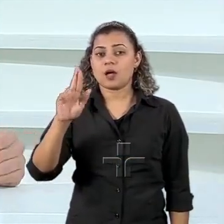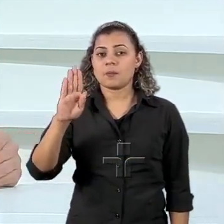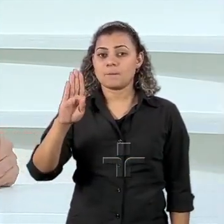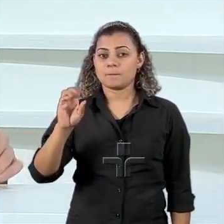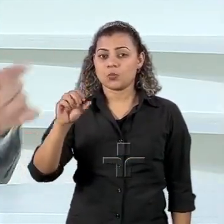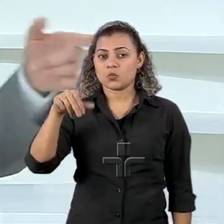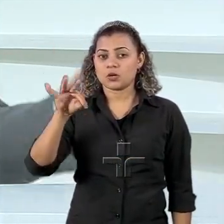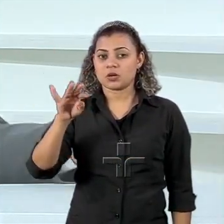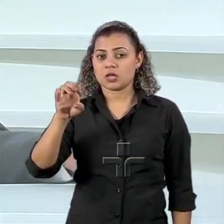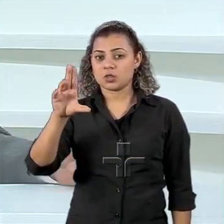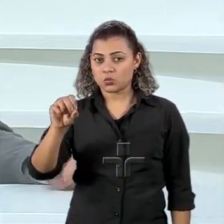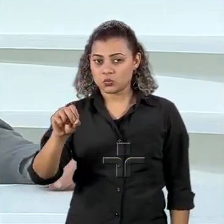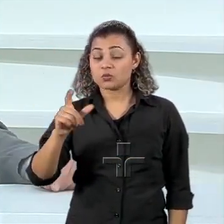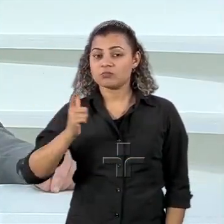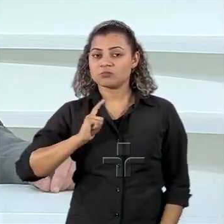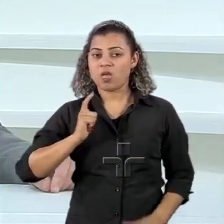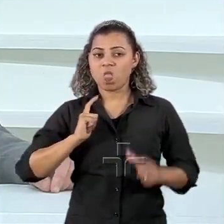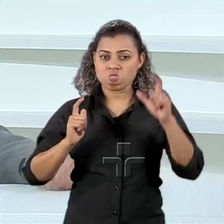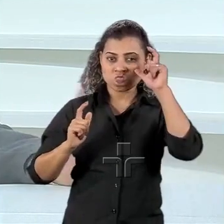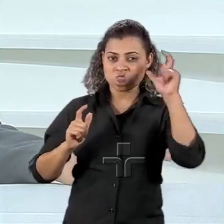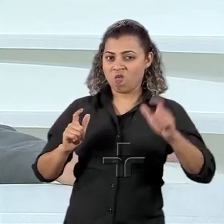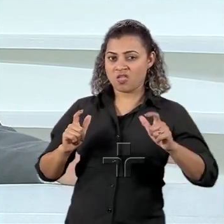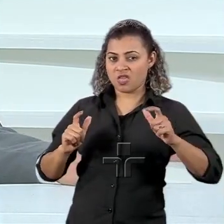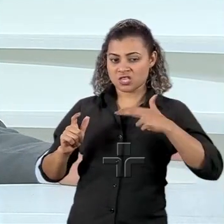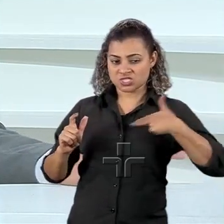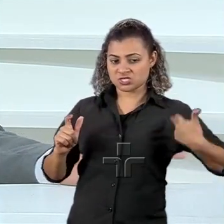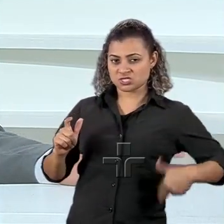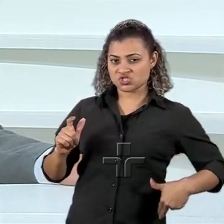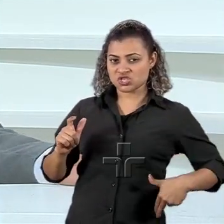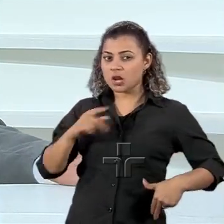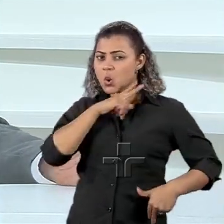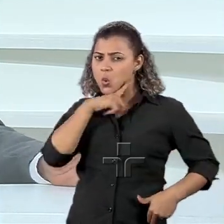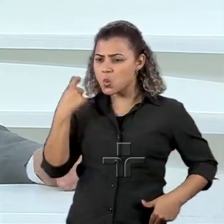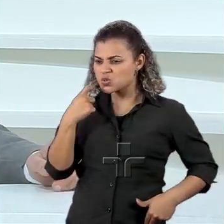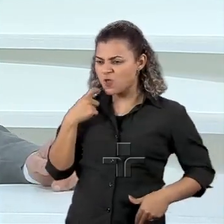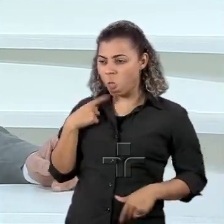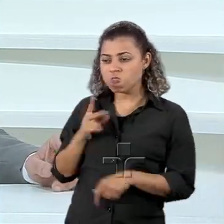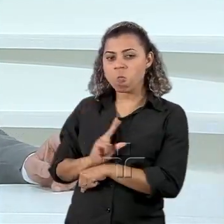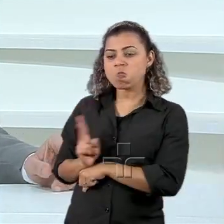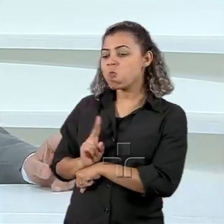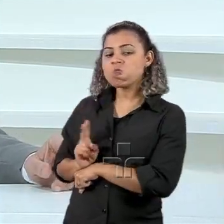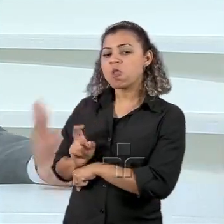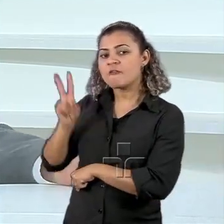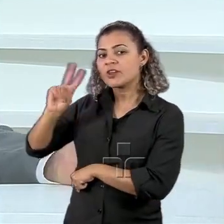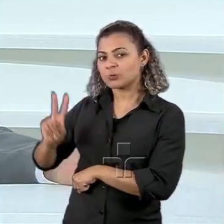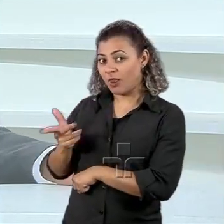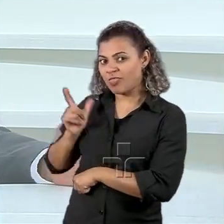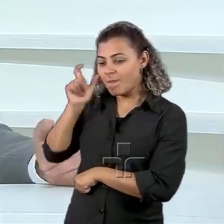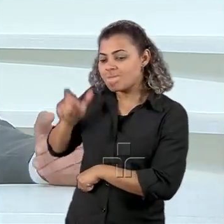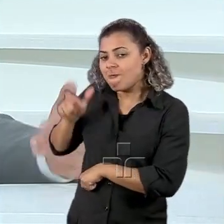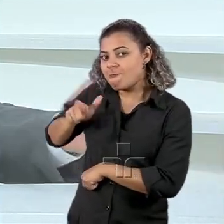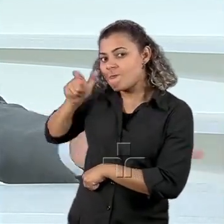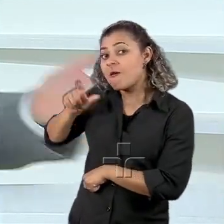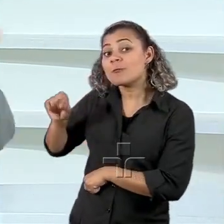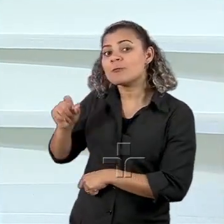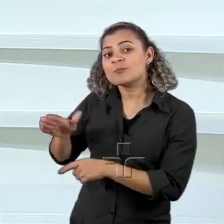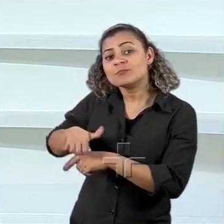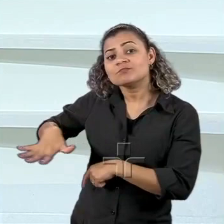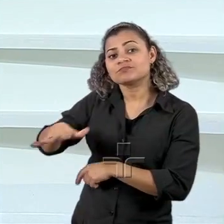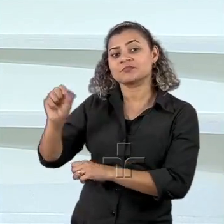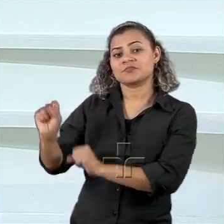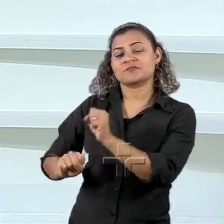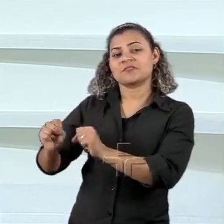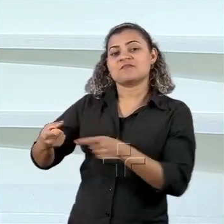e tem interesses chineses e russos na Venezuela parte das reservas venezuelanas estão empenhadas